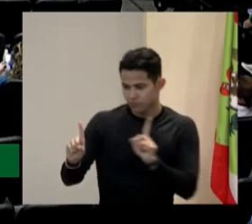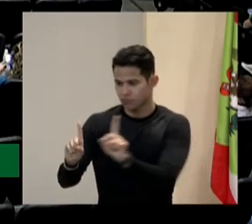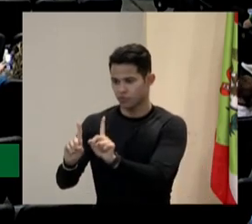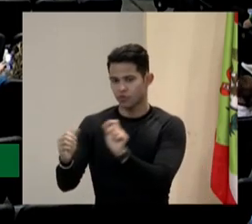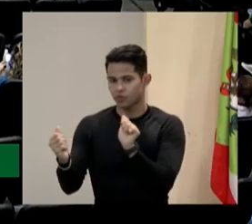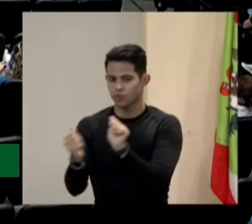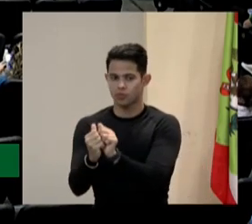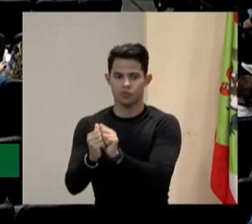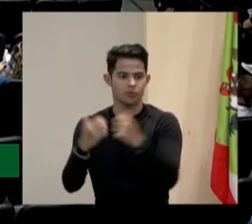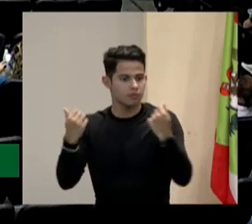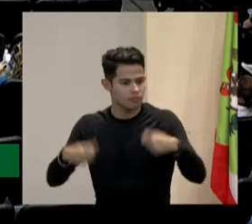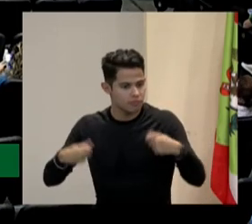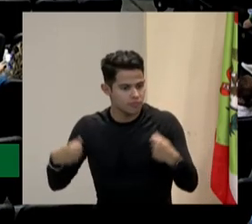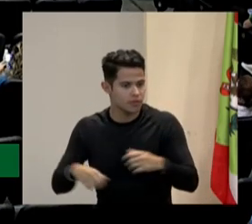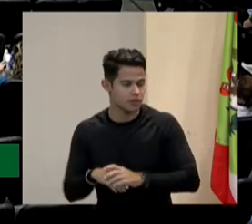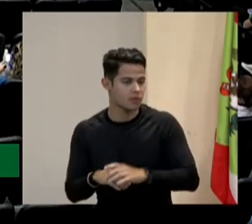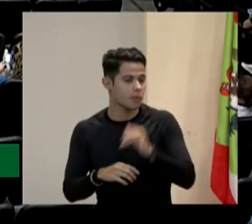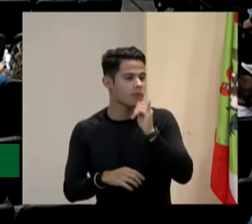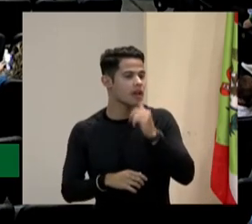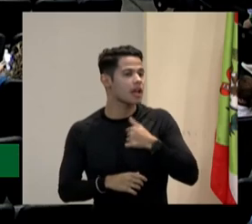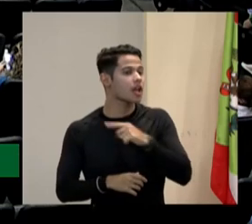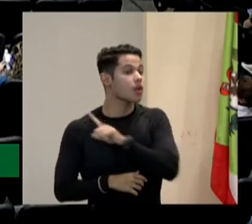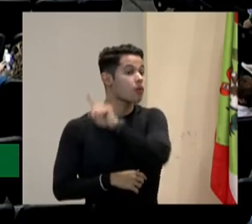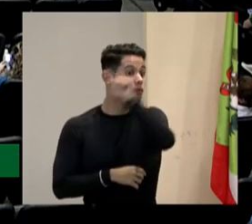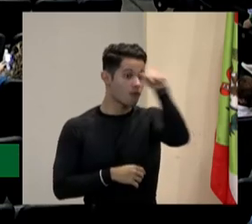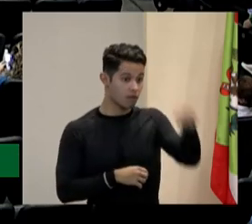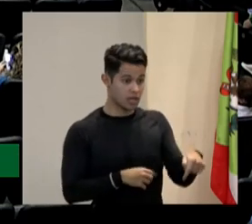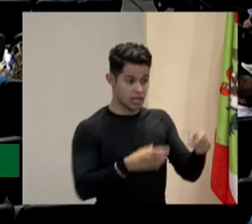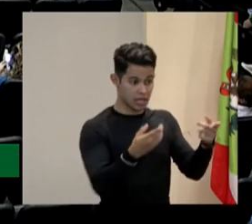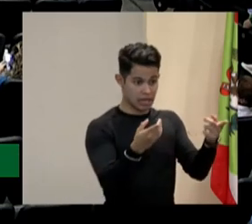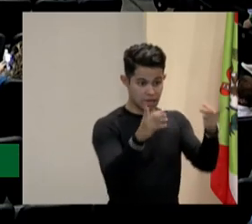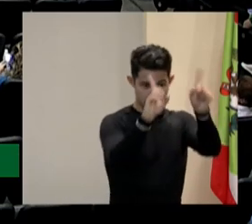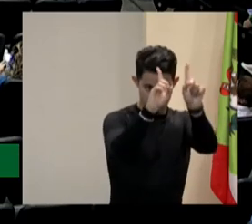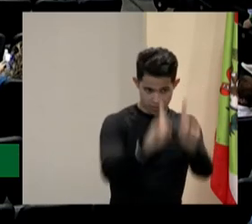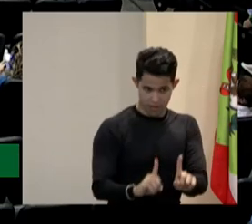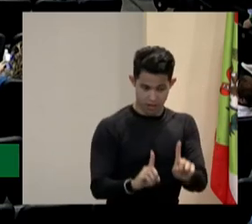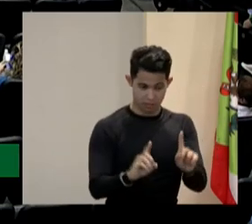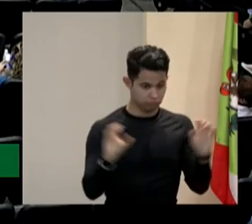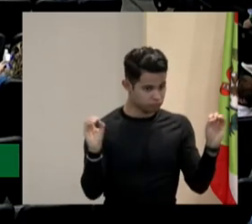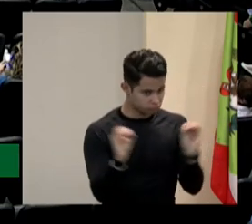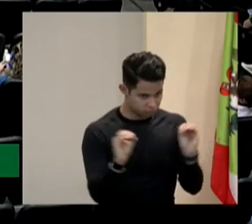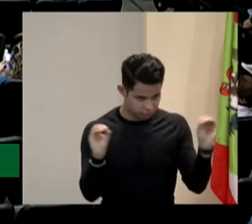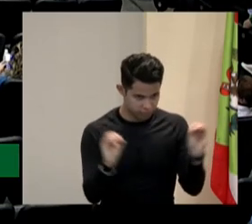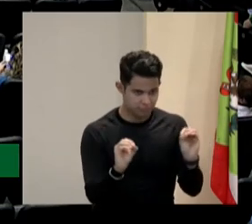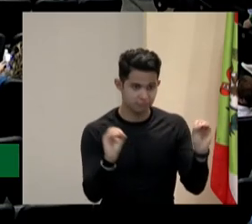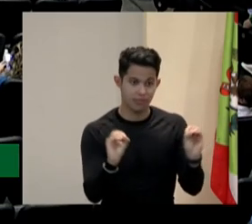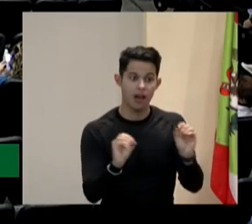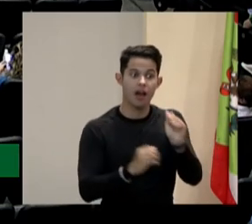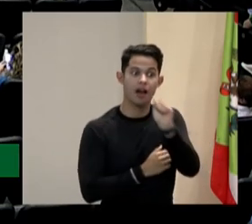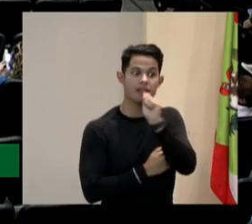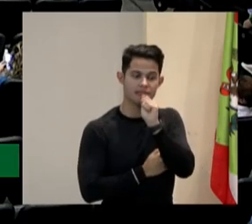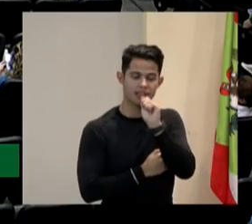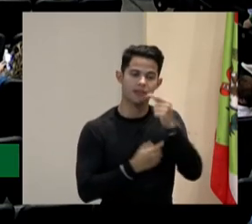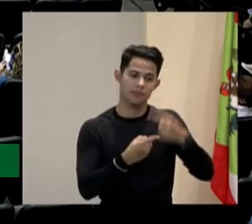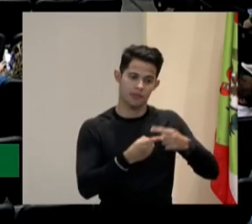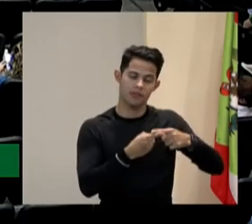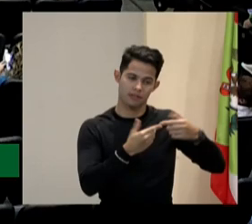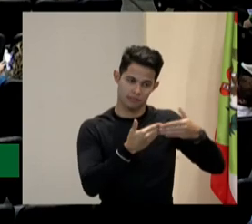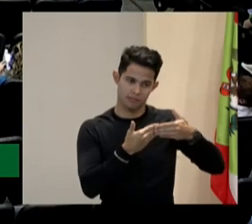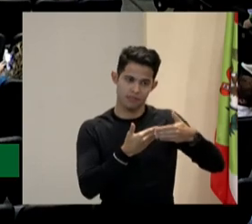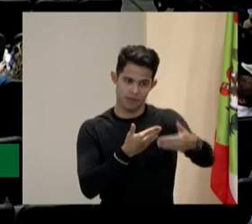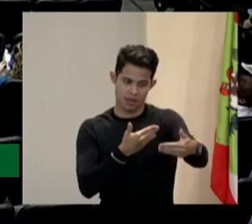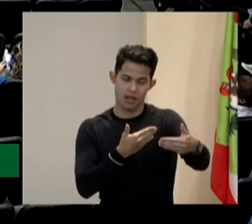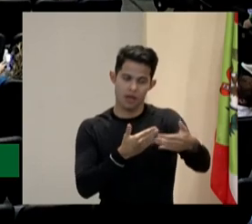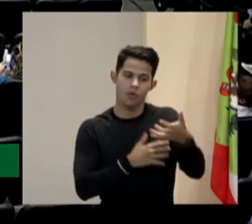tenho nenhuma deficiência diagnosticada ainda, porque eu ainda vou passar pelo processo de diagnóstico, tenho, quero